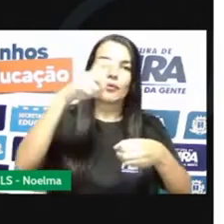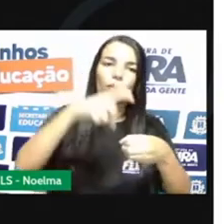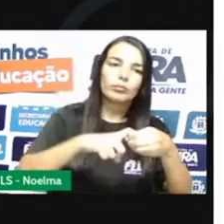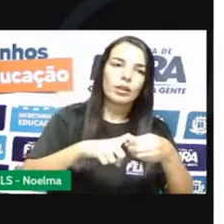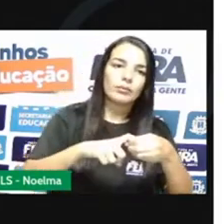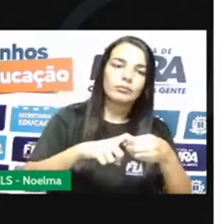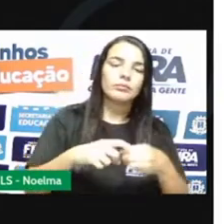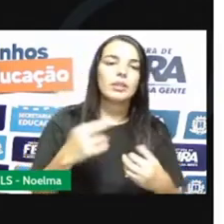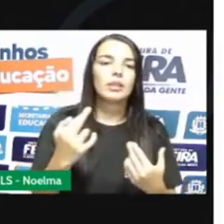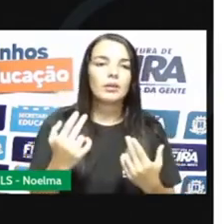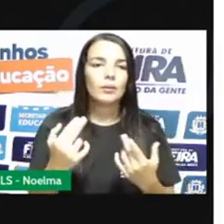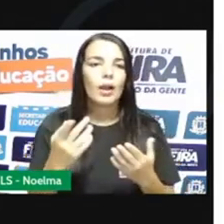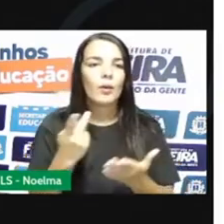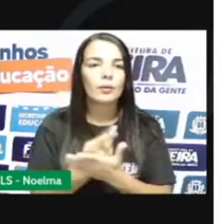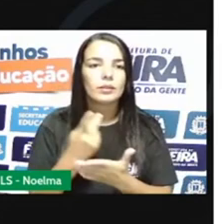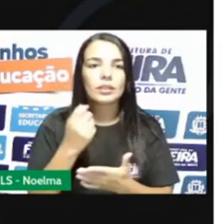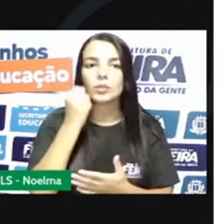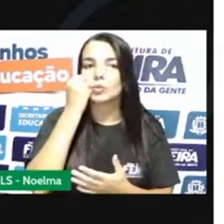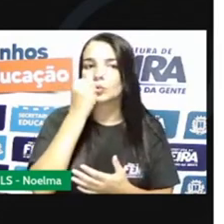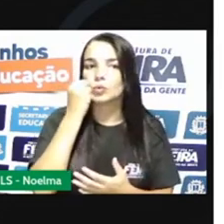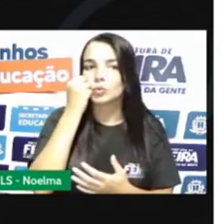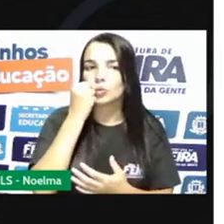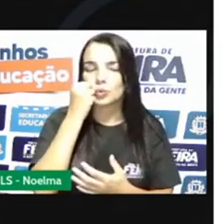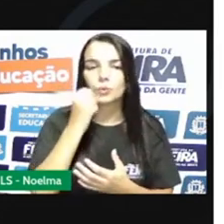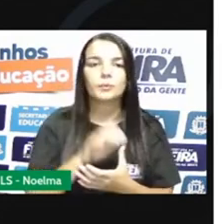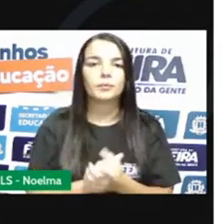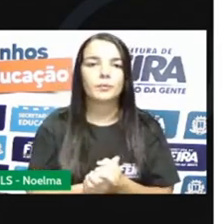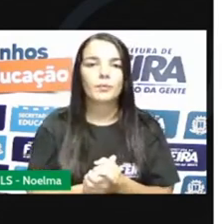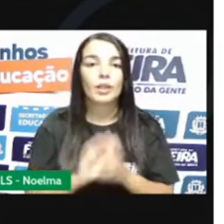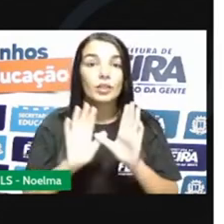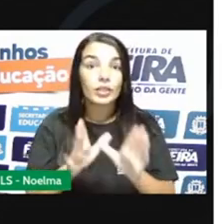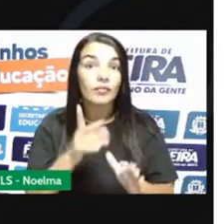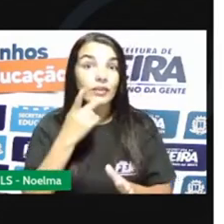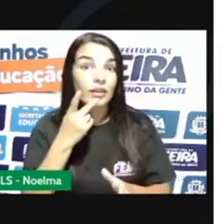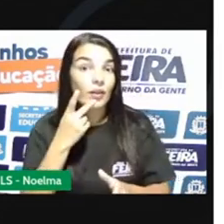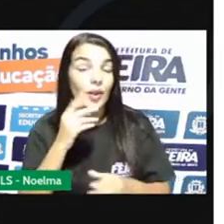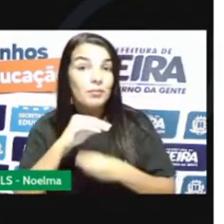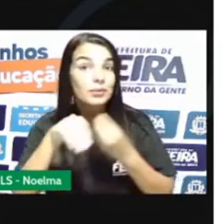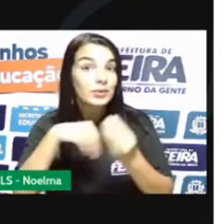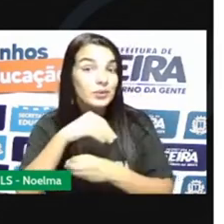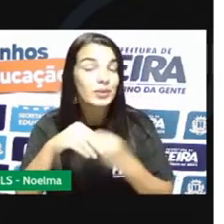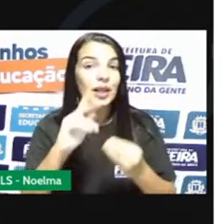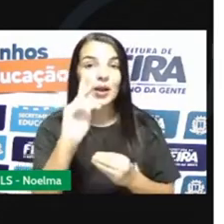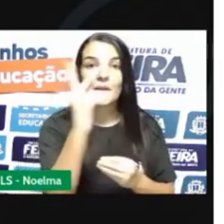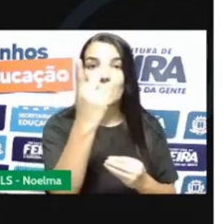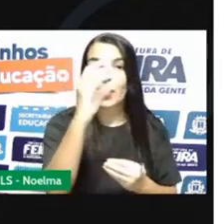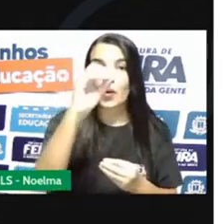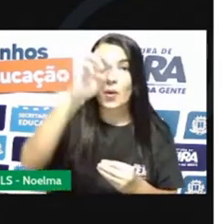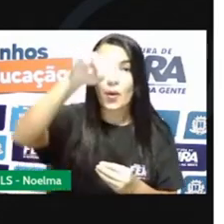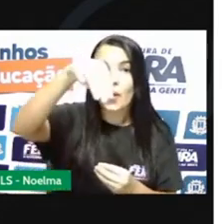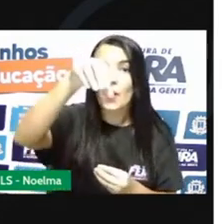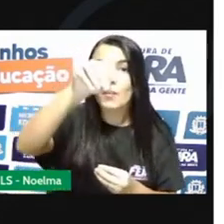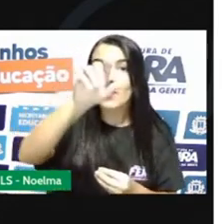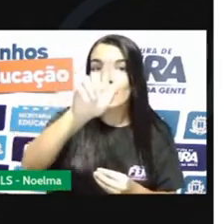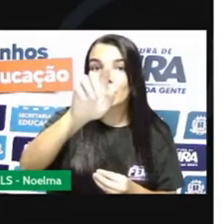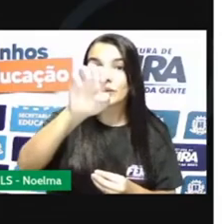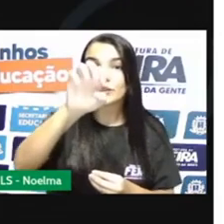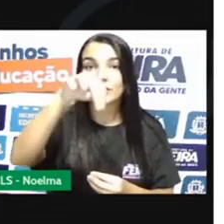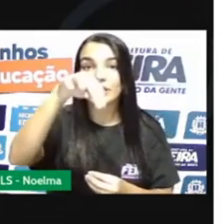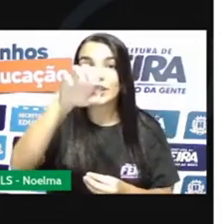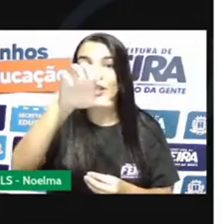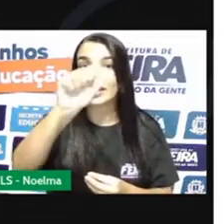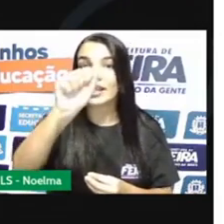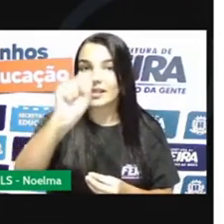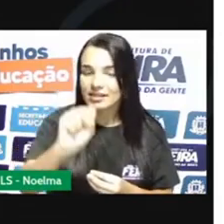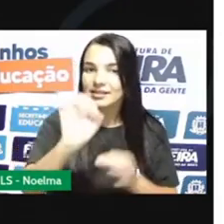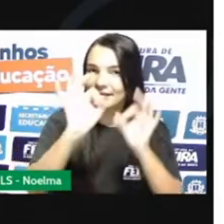gelatina. Bom, eu falei sobre misturas homogêneas, né? Misturas homogêneas, quando a gente coloca duas ou mais substâncias, a gente mistura ali.